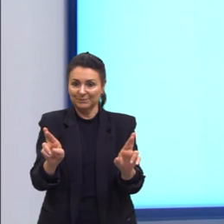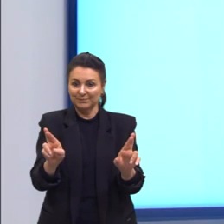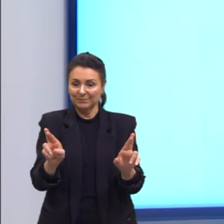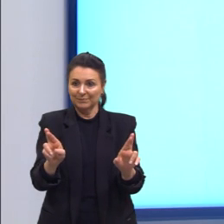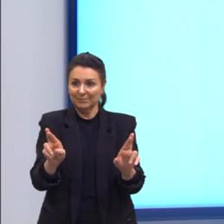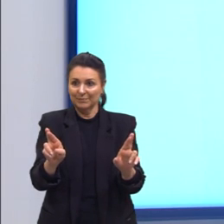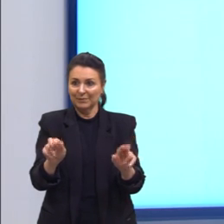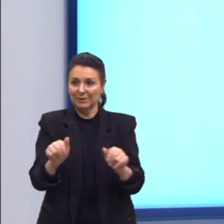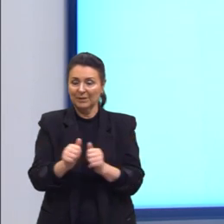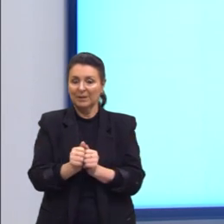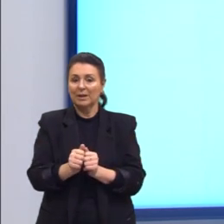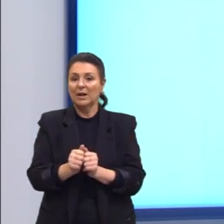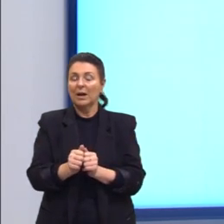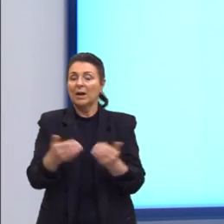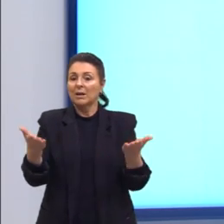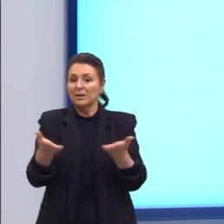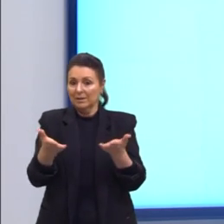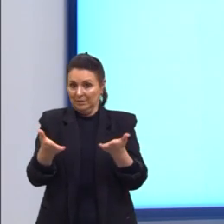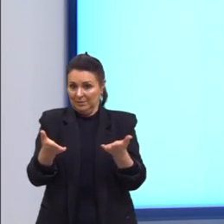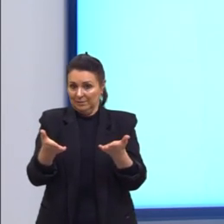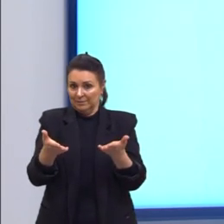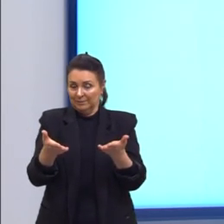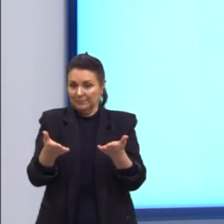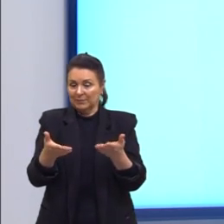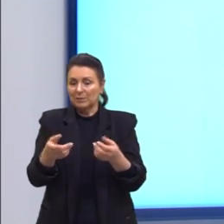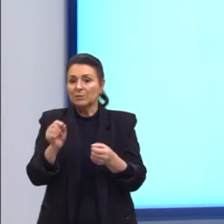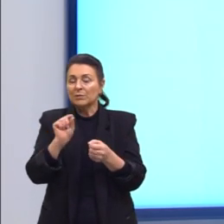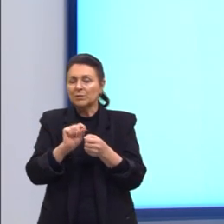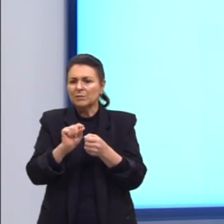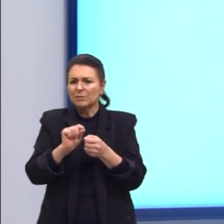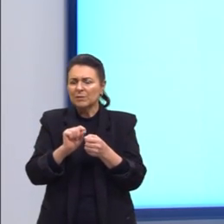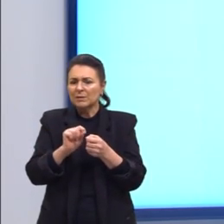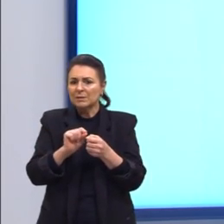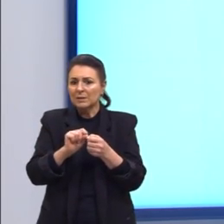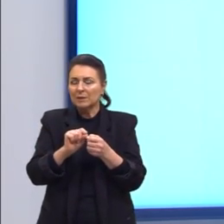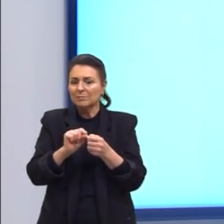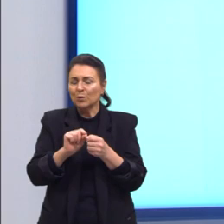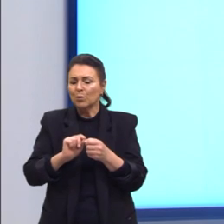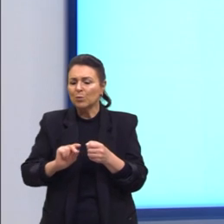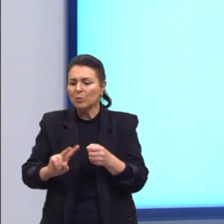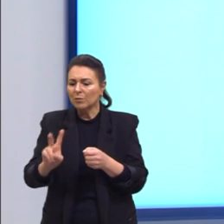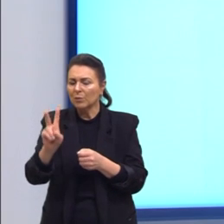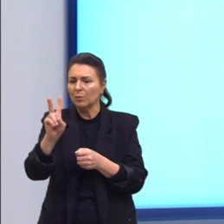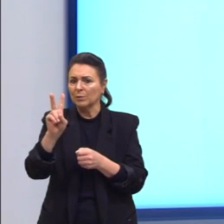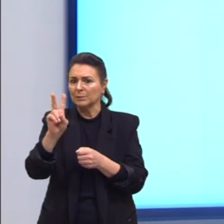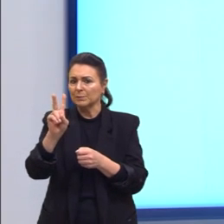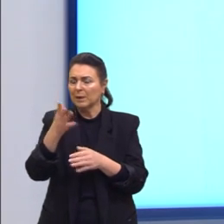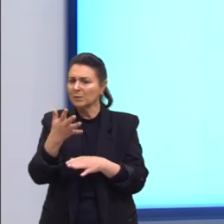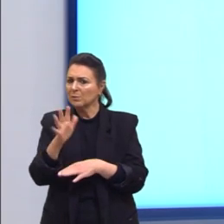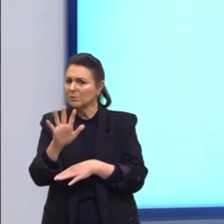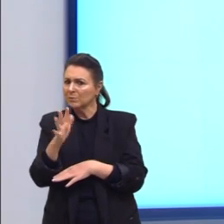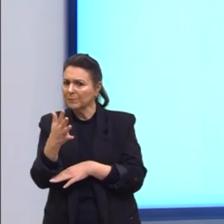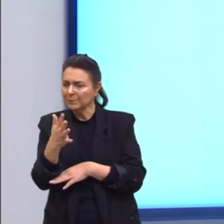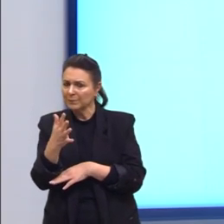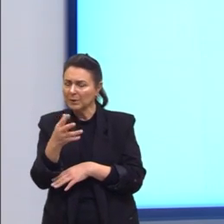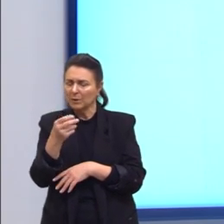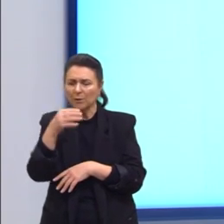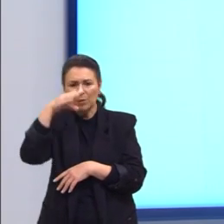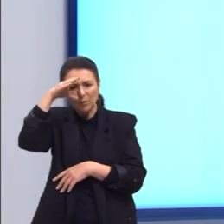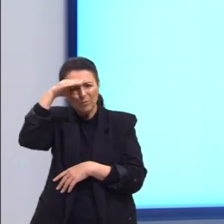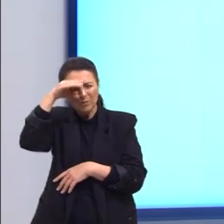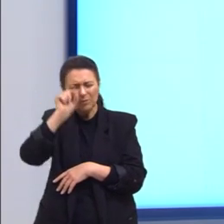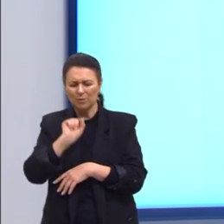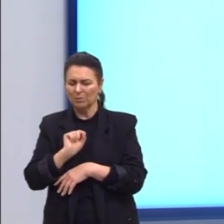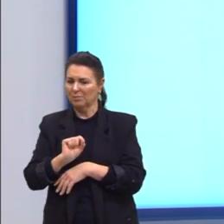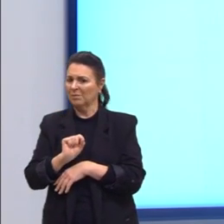Aqui, gente, nós vamos manipular, mais ou menos, esses valores que nós temos. O que eu observei,